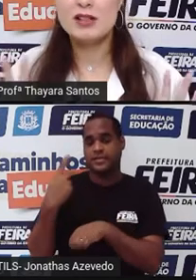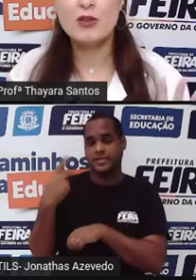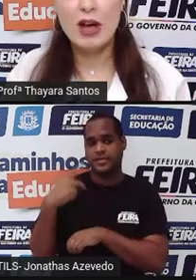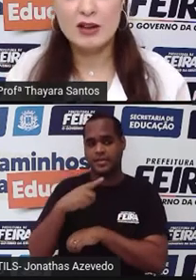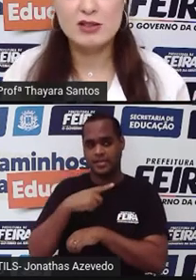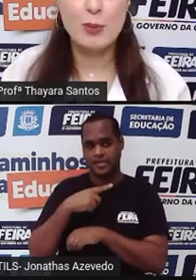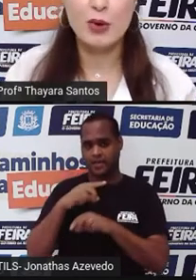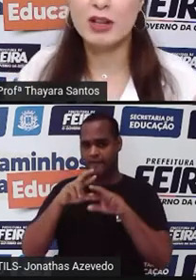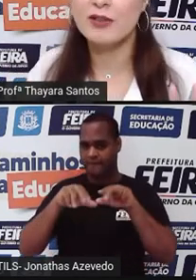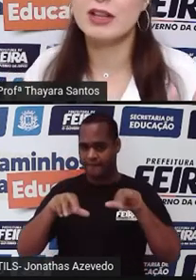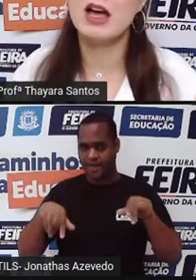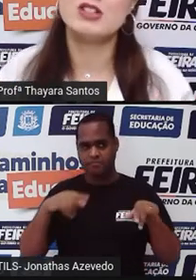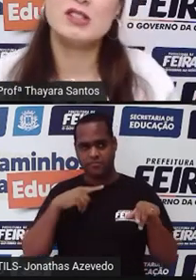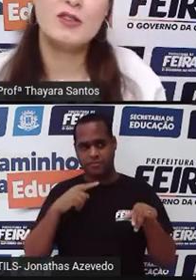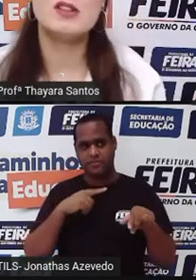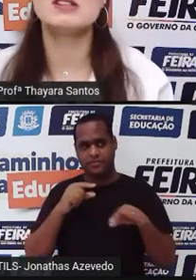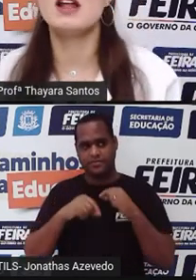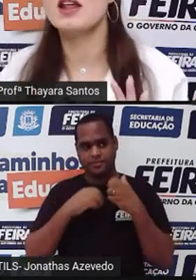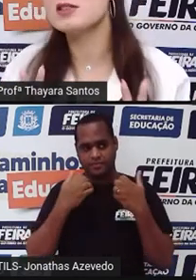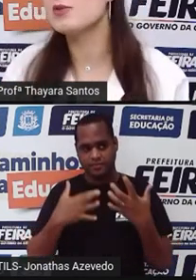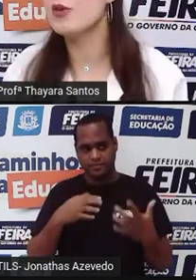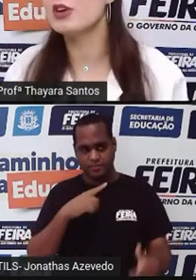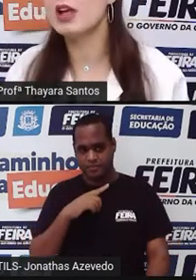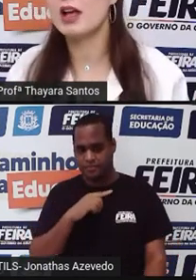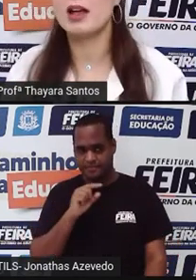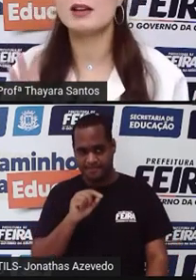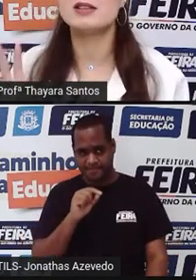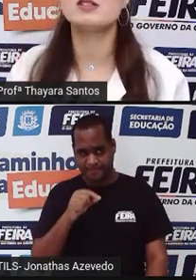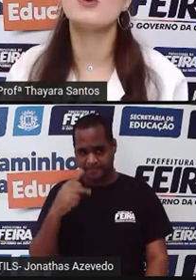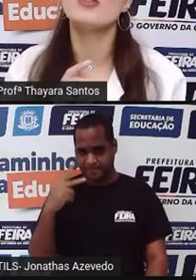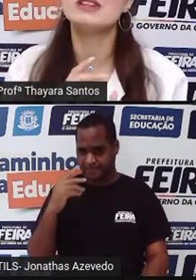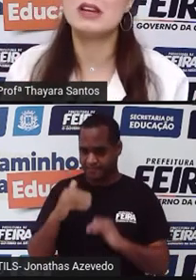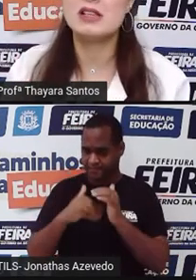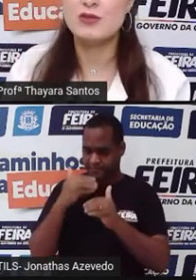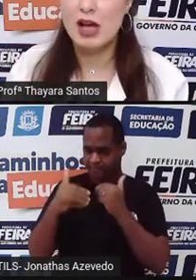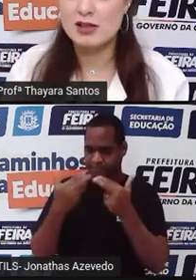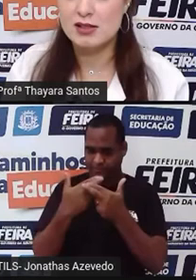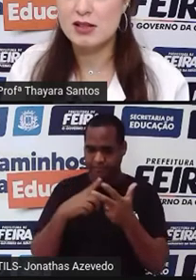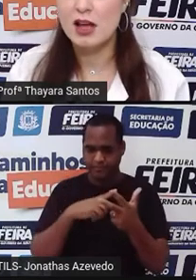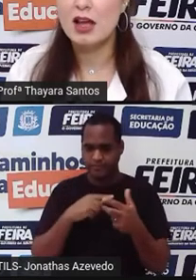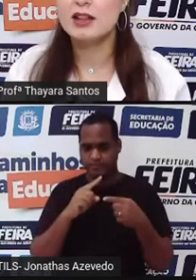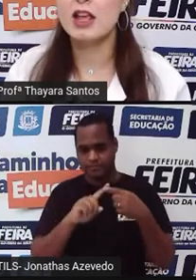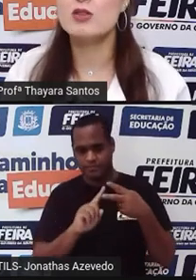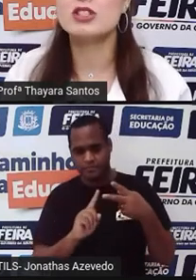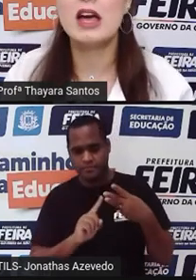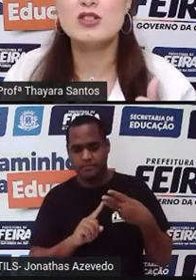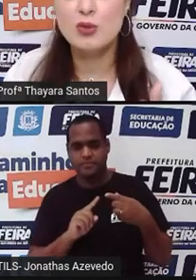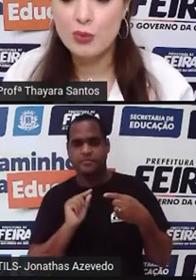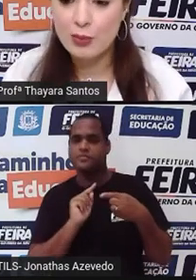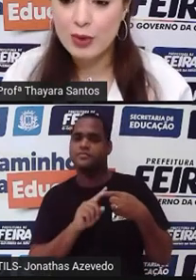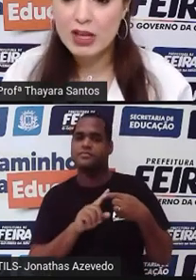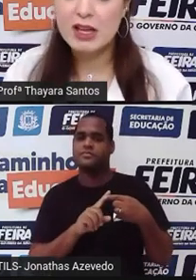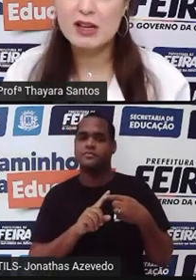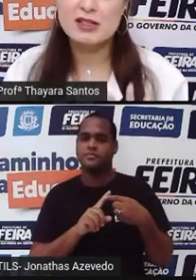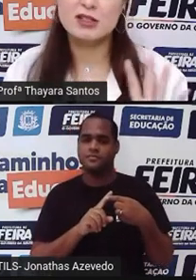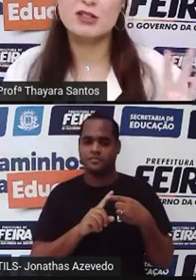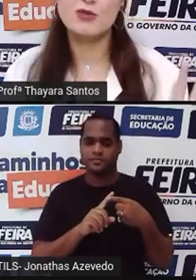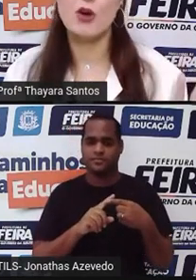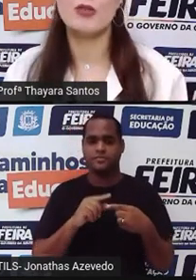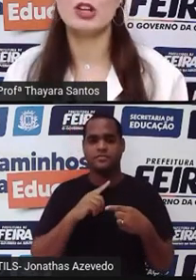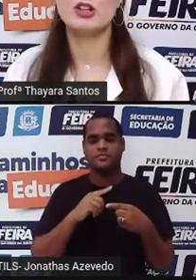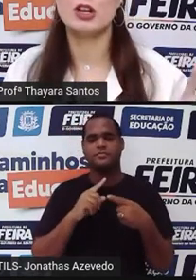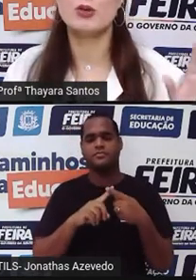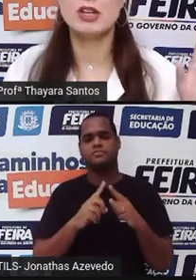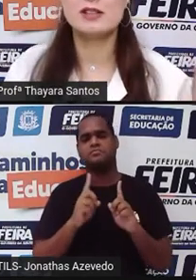São vários, né, porque na verdade a sífilis, ela se desenvolve em três fases. Tem o estágio 1, que ele se